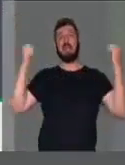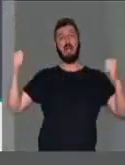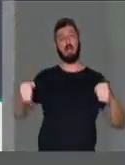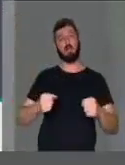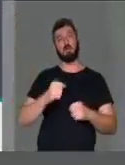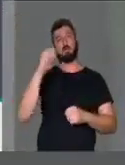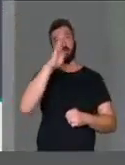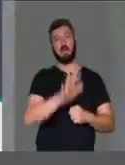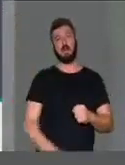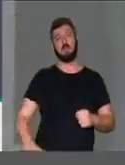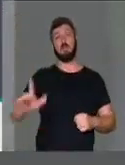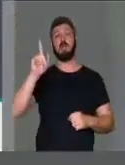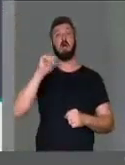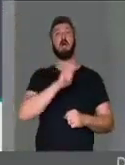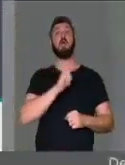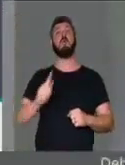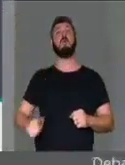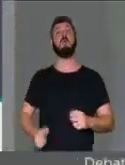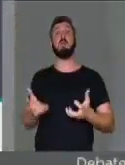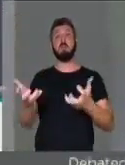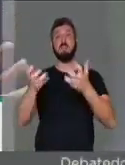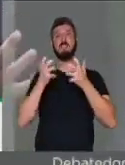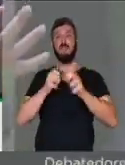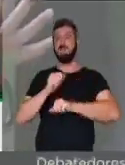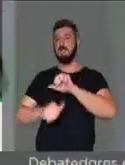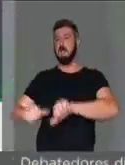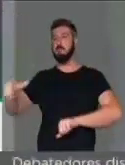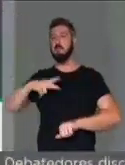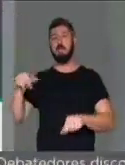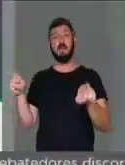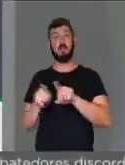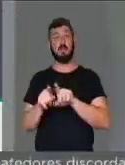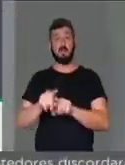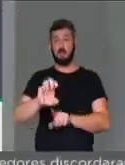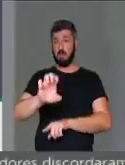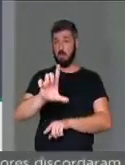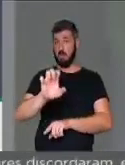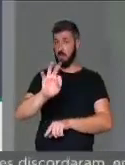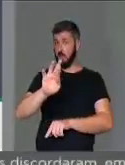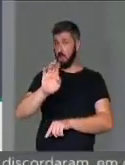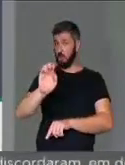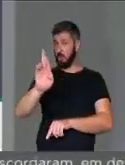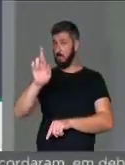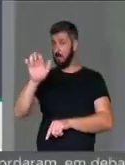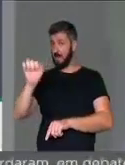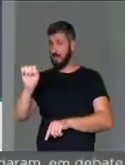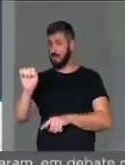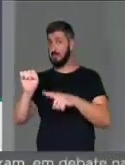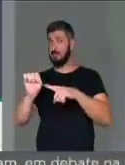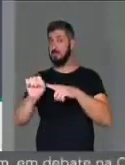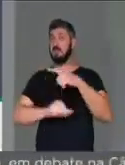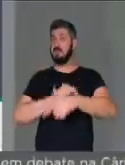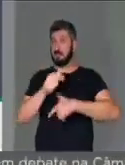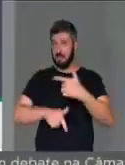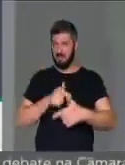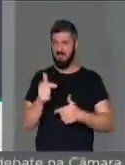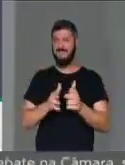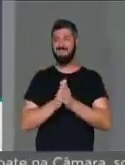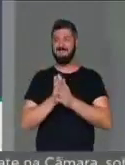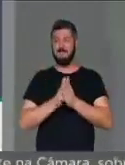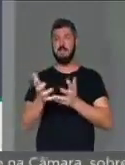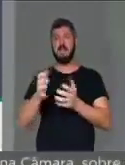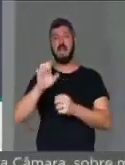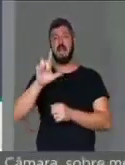nosso país. É um governo que quer privatizar também a Eletrobras. Está trabalhando para privatizar a